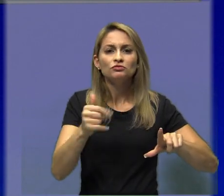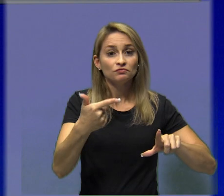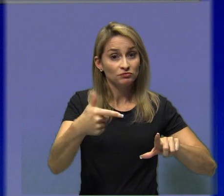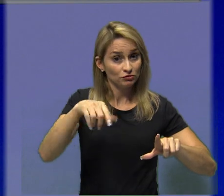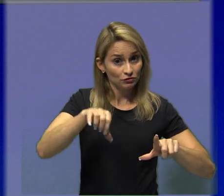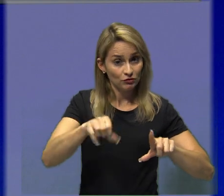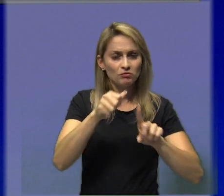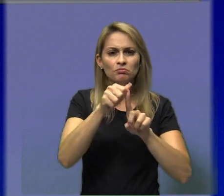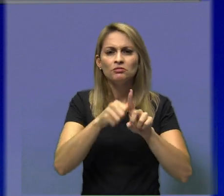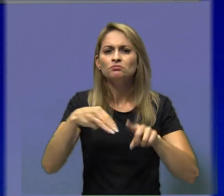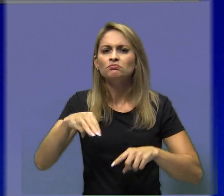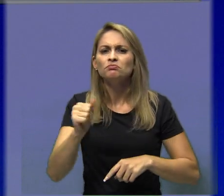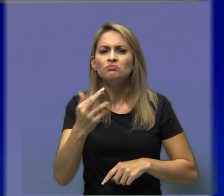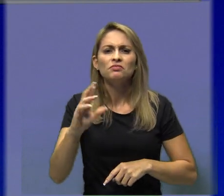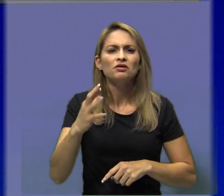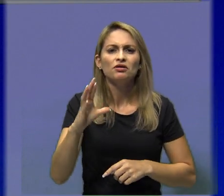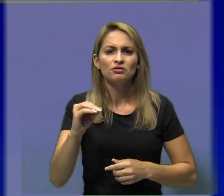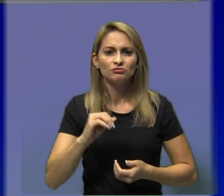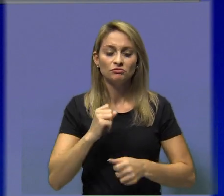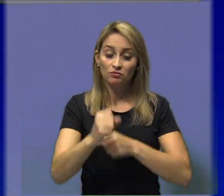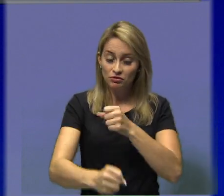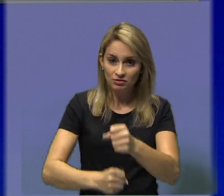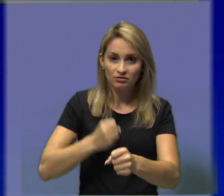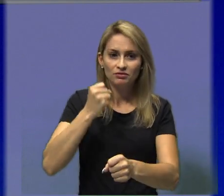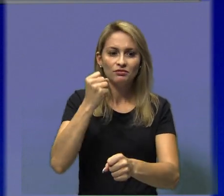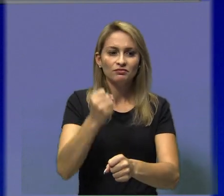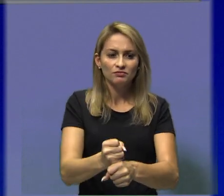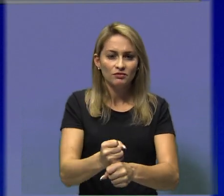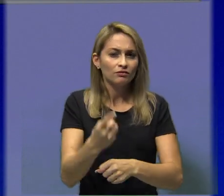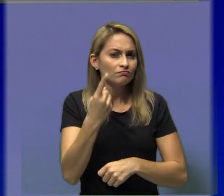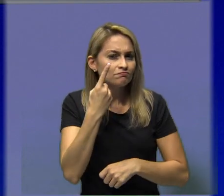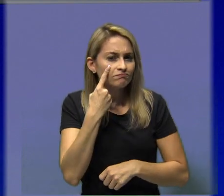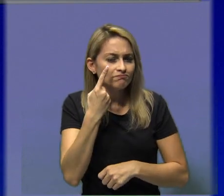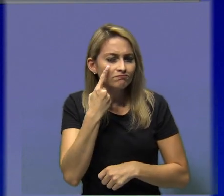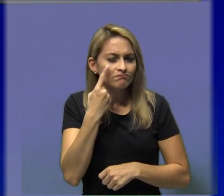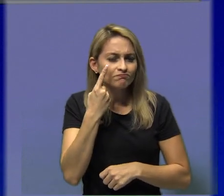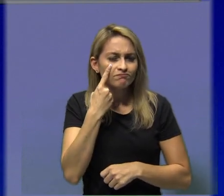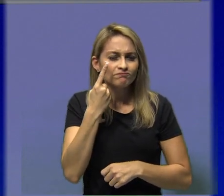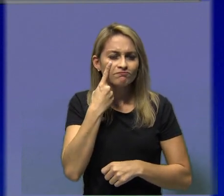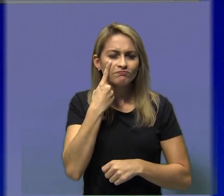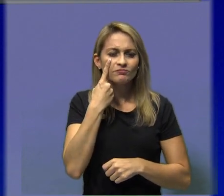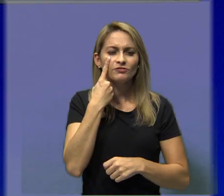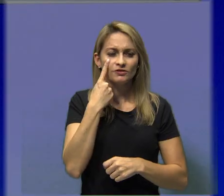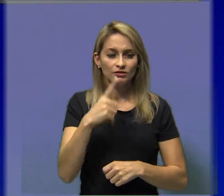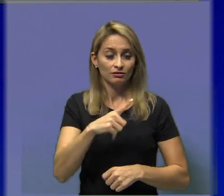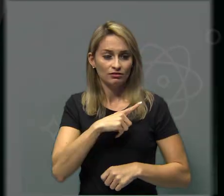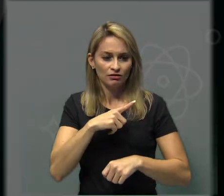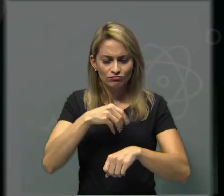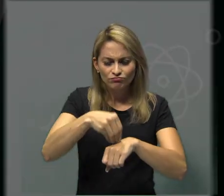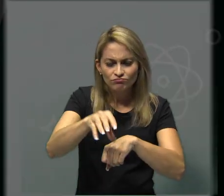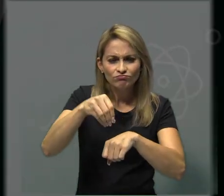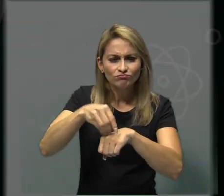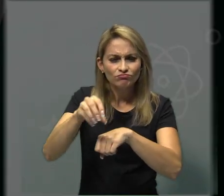e fiquem ligados no que temos para vocês. Bons estudos e até a próxima!